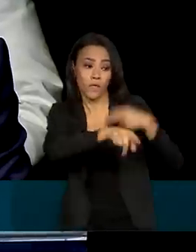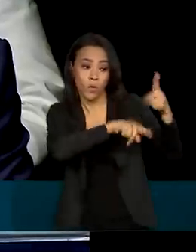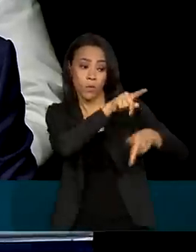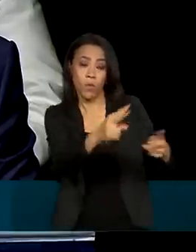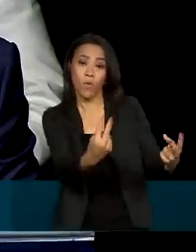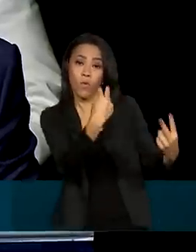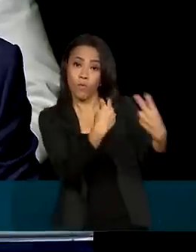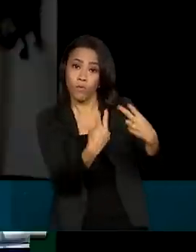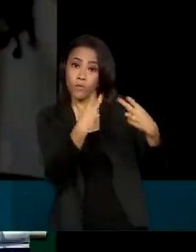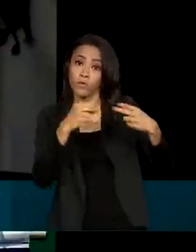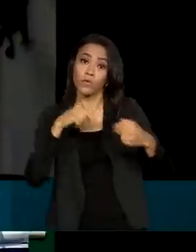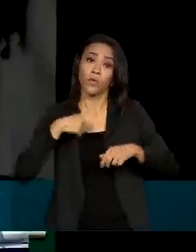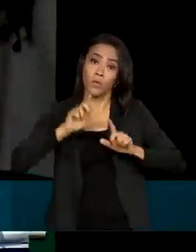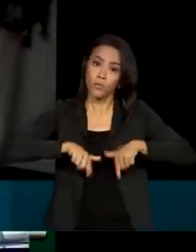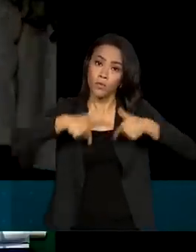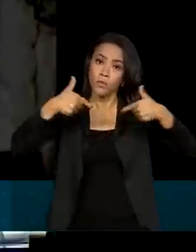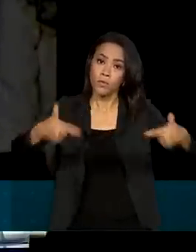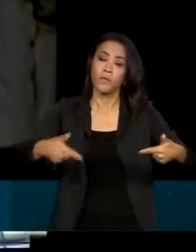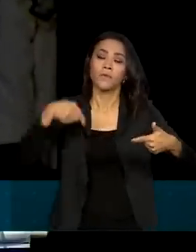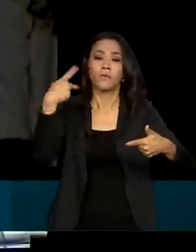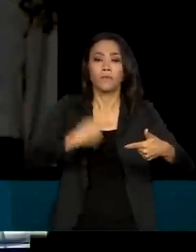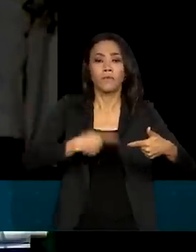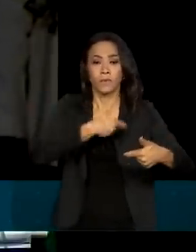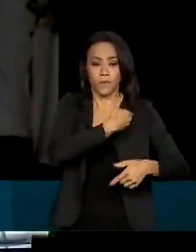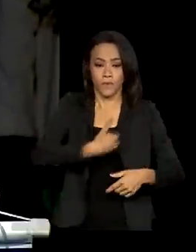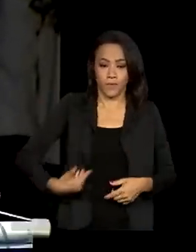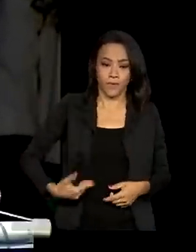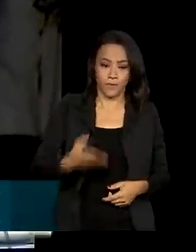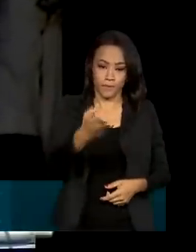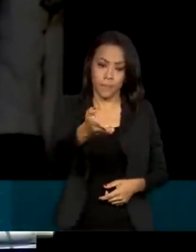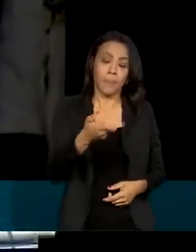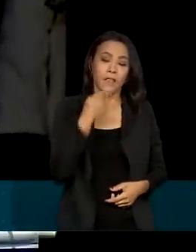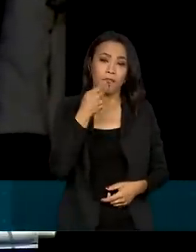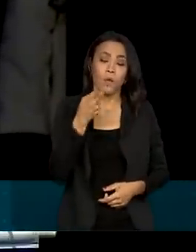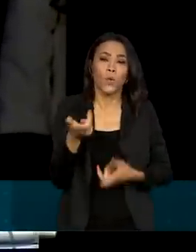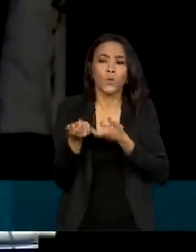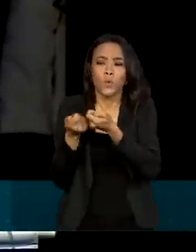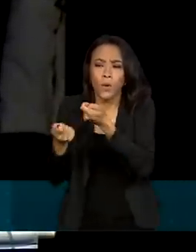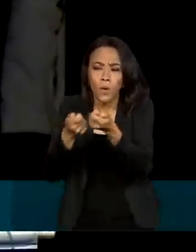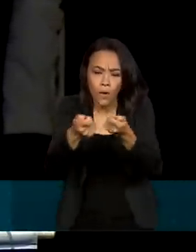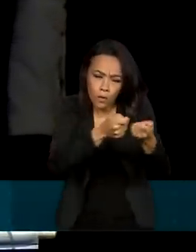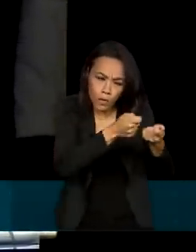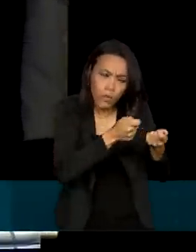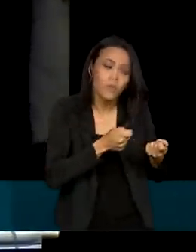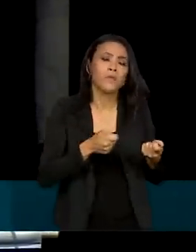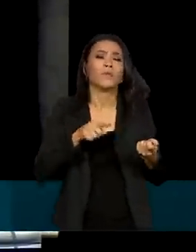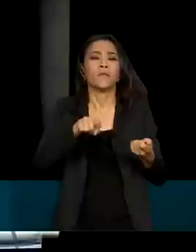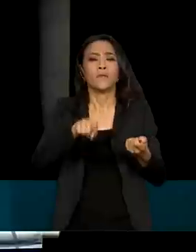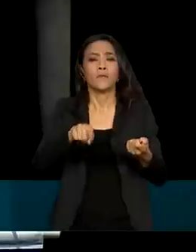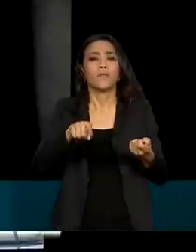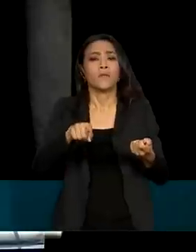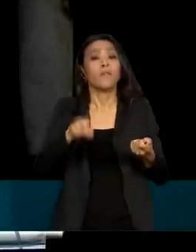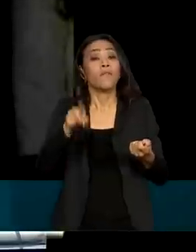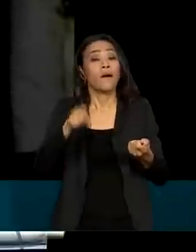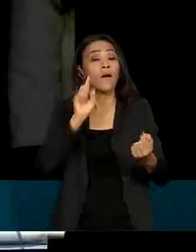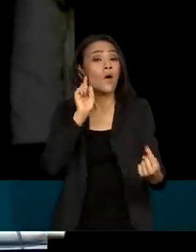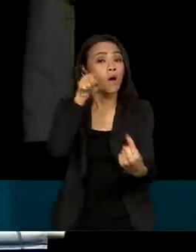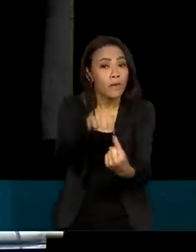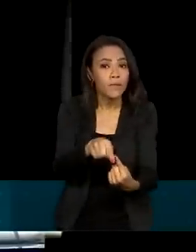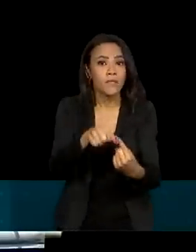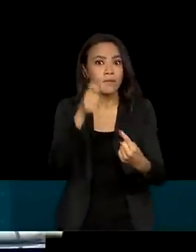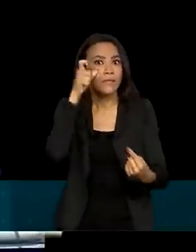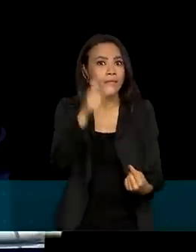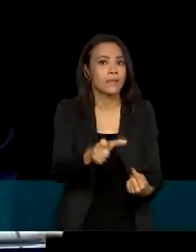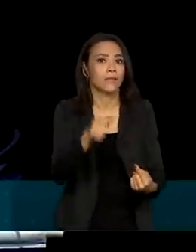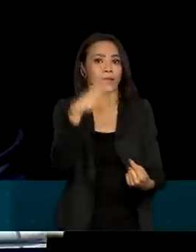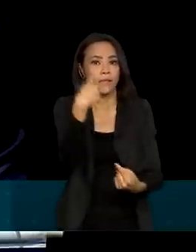transparência pública. Os controles republicanos voltarão a ser exercidos para defender o interesse público. De fato, não